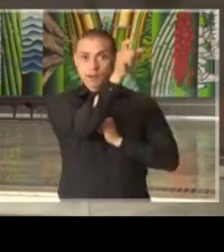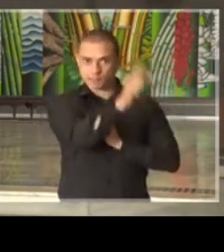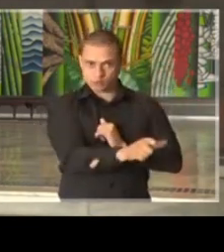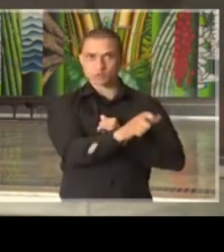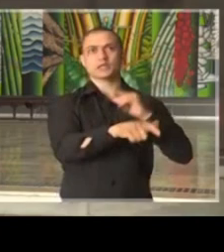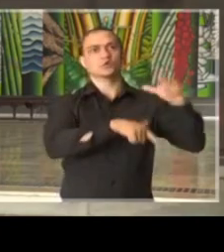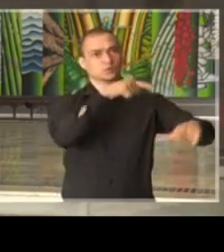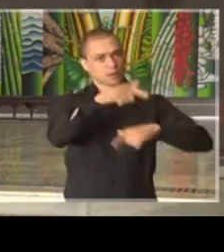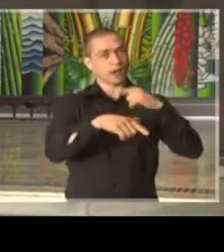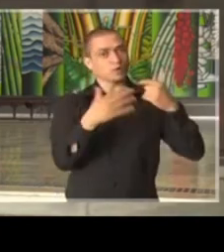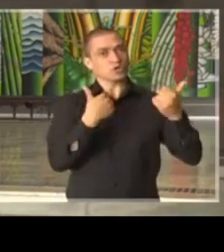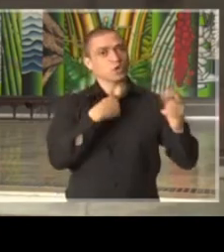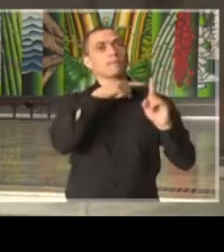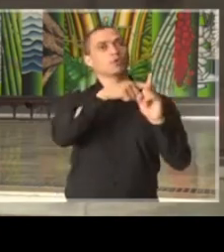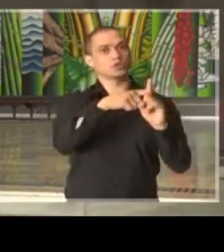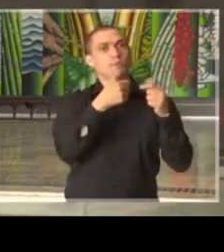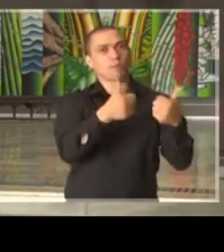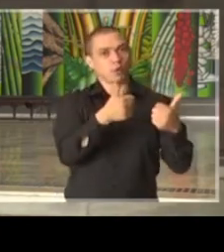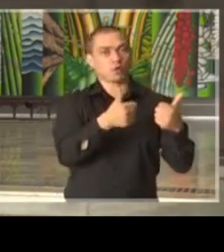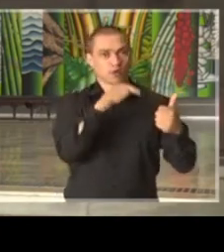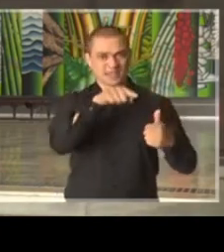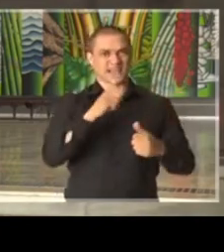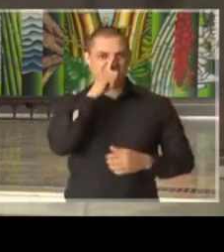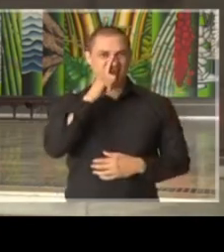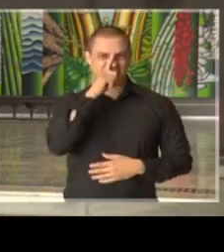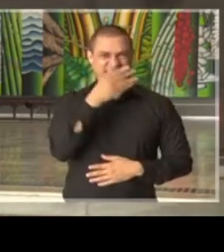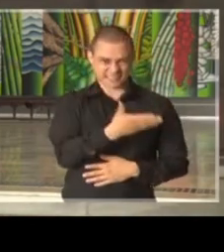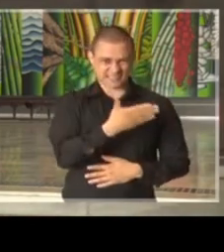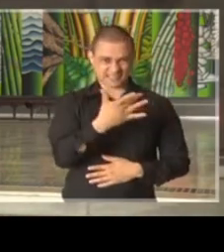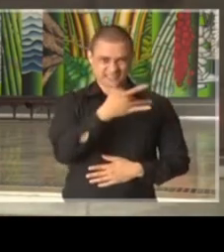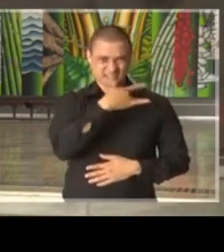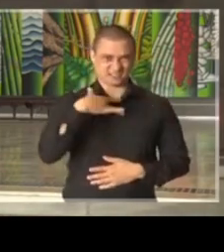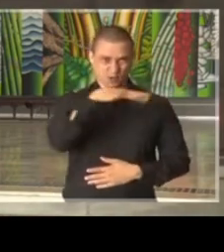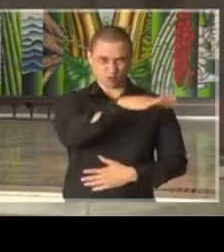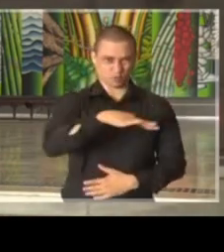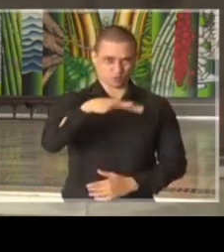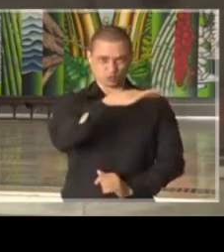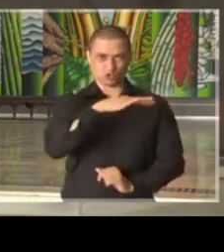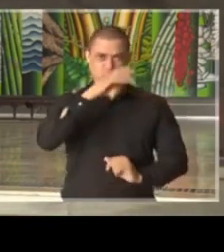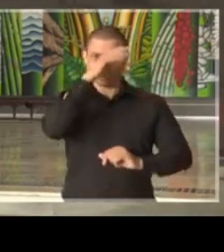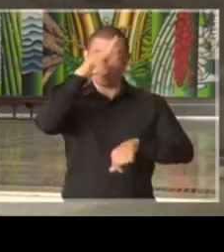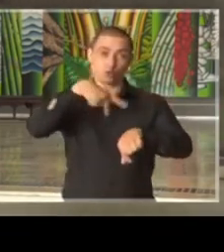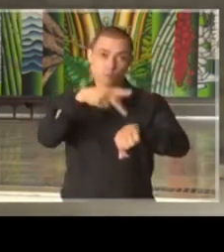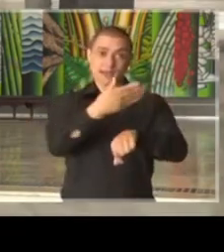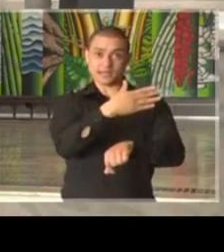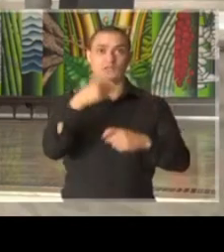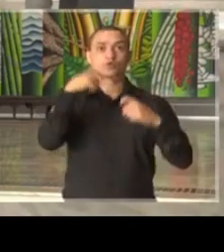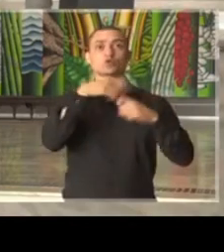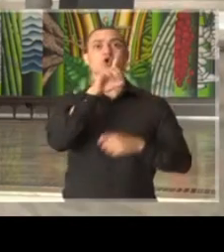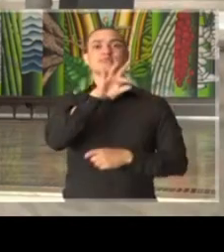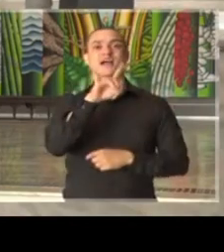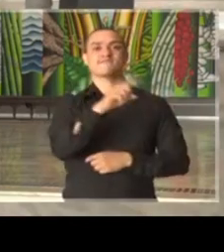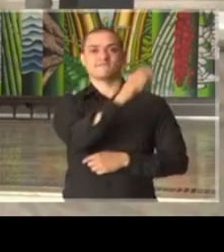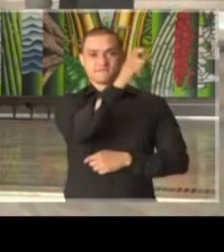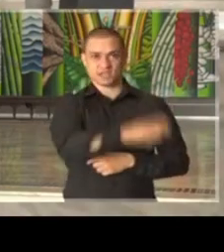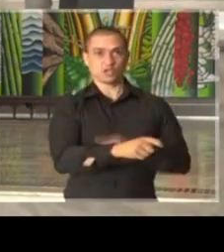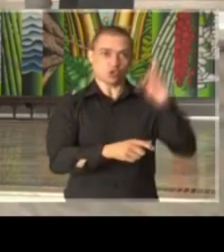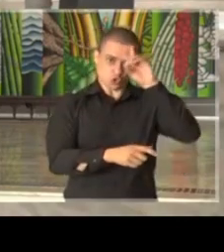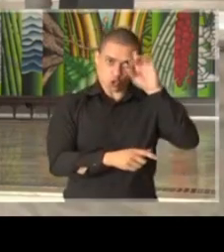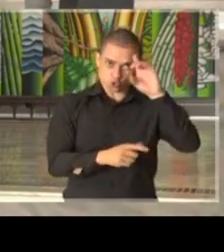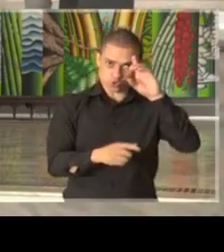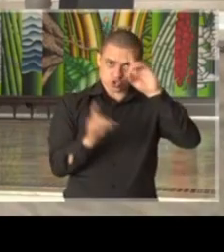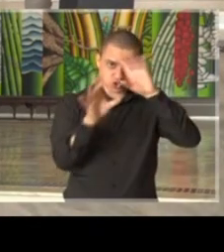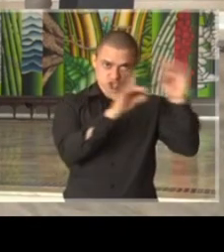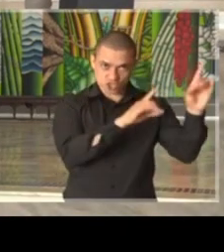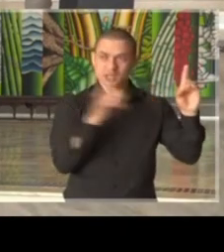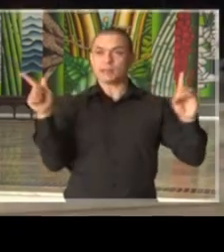de maneira muito positiva essa crise de saúde pública no país. O doutor Davi Wippe, o doutor Davi fala diariamente assim como o